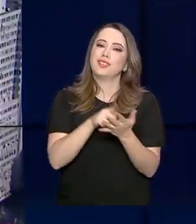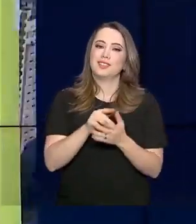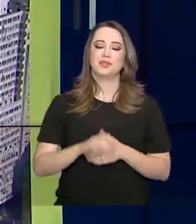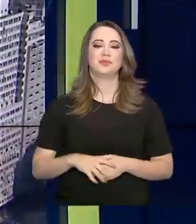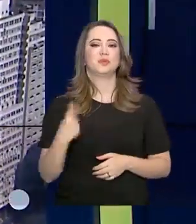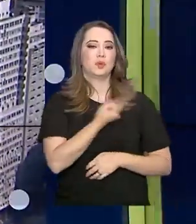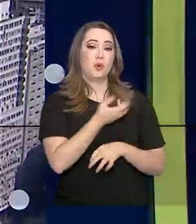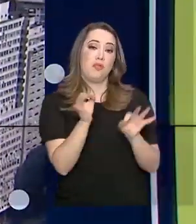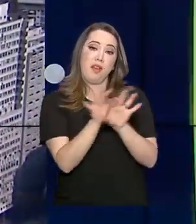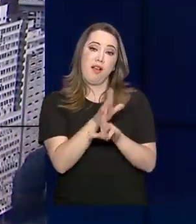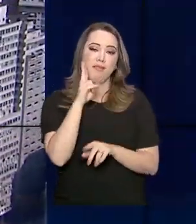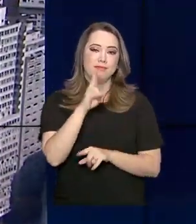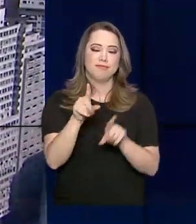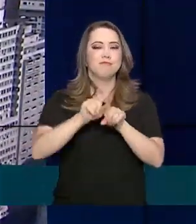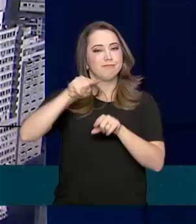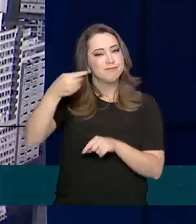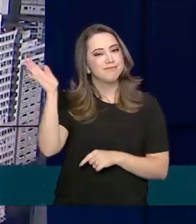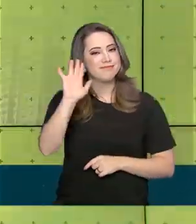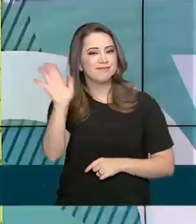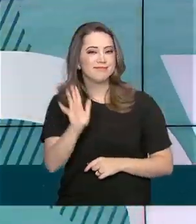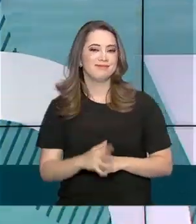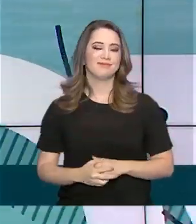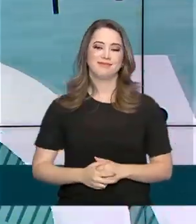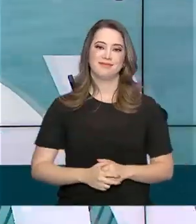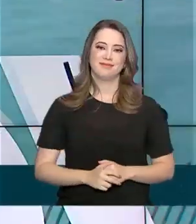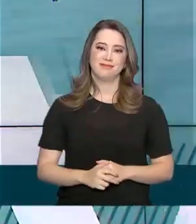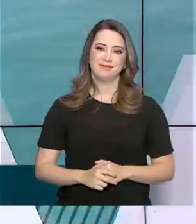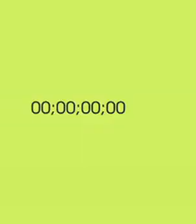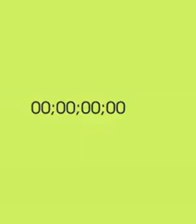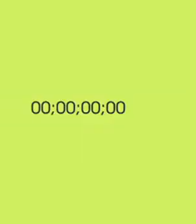agora fica por aqui. Nos vemos na próxima edição. Até lá!